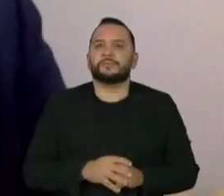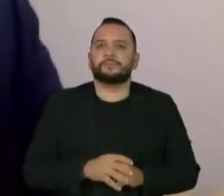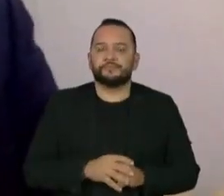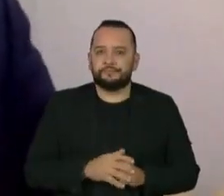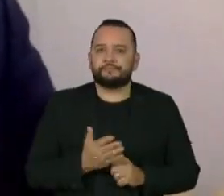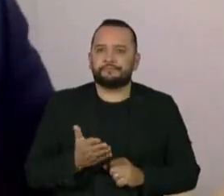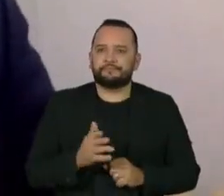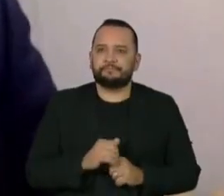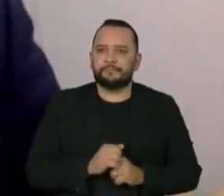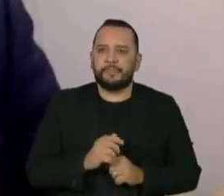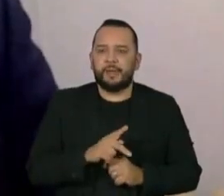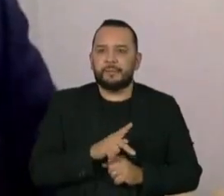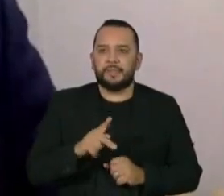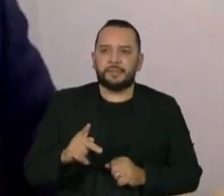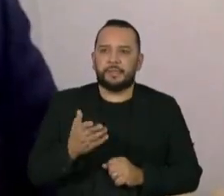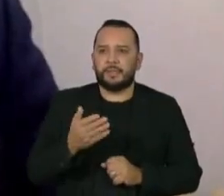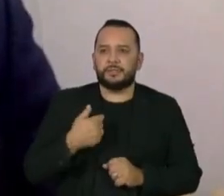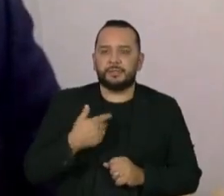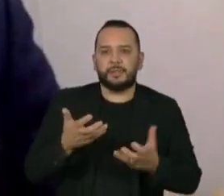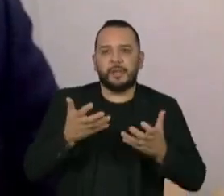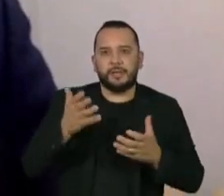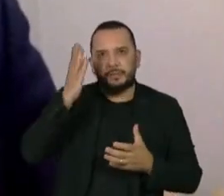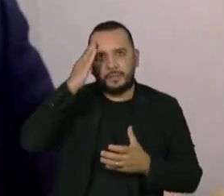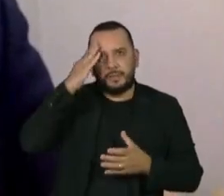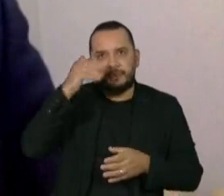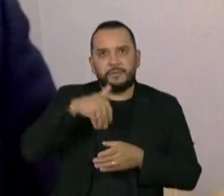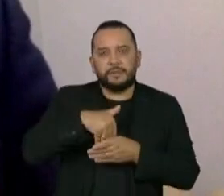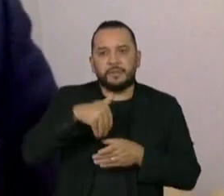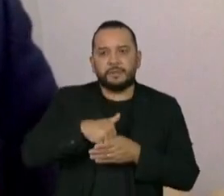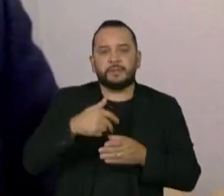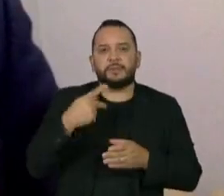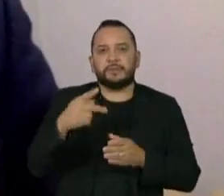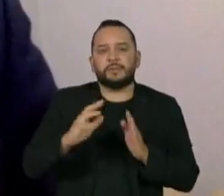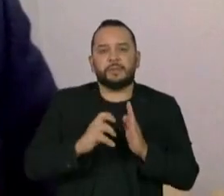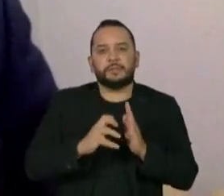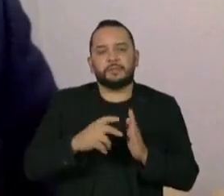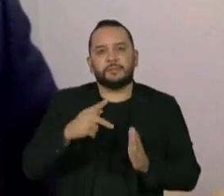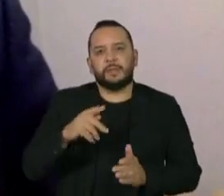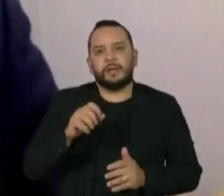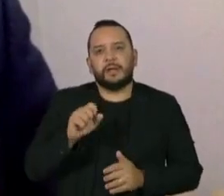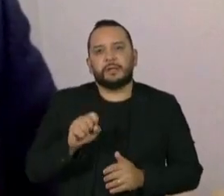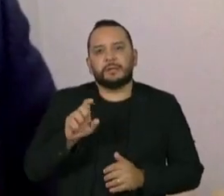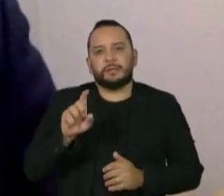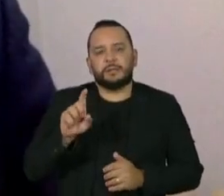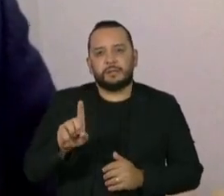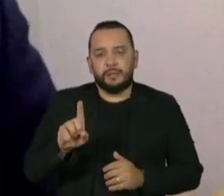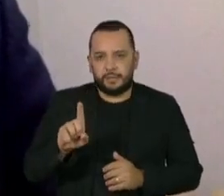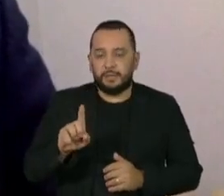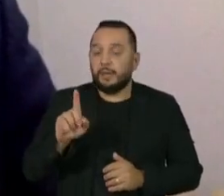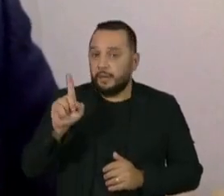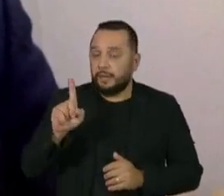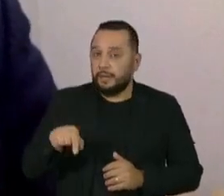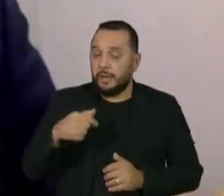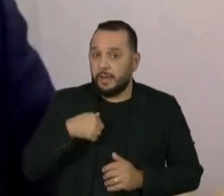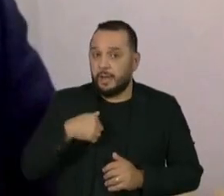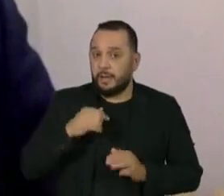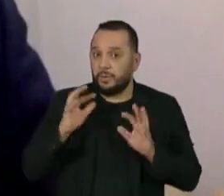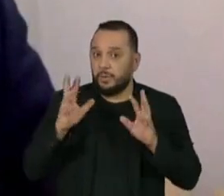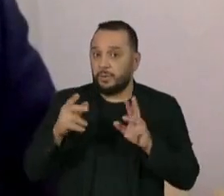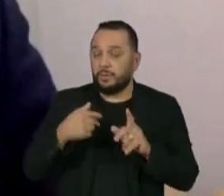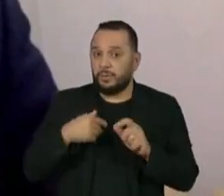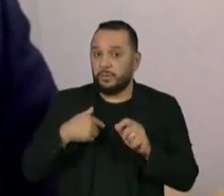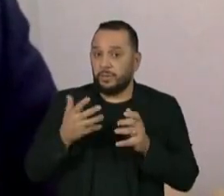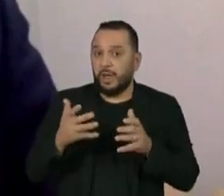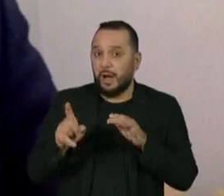Presidente, eu queria perguntar sobre a eleição, o seu partido PSD é talvez a noiva mais cobiçada nesse